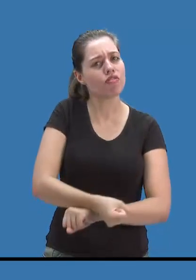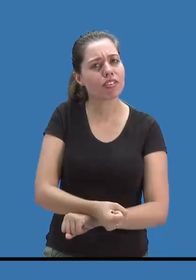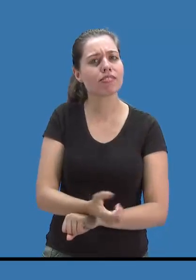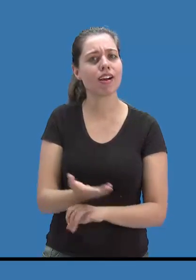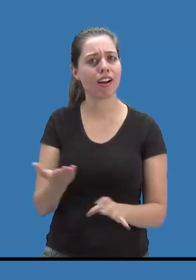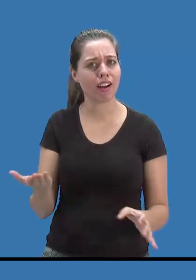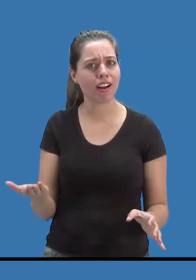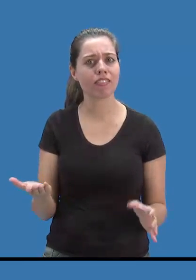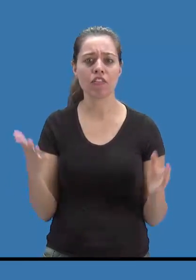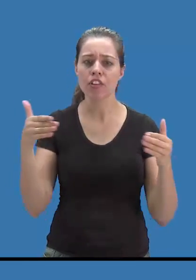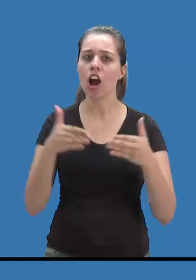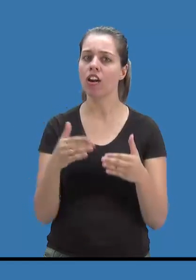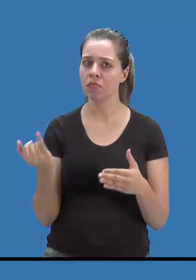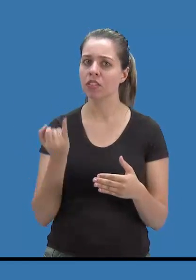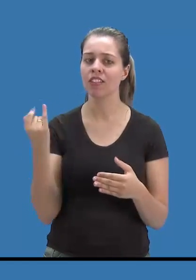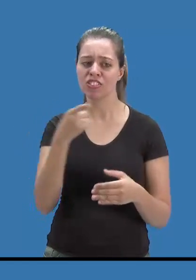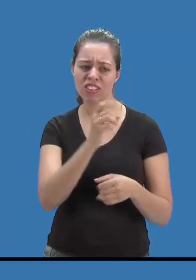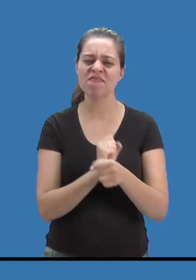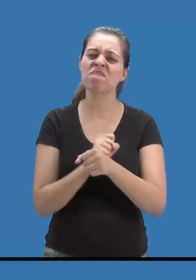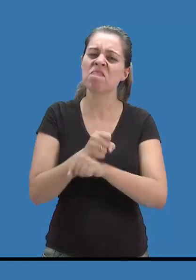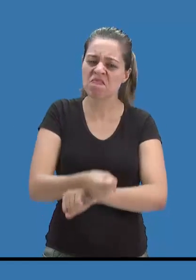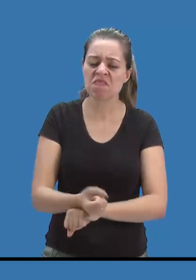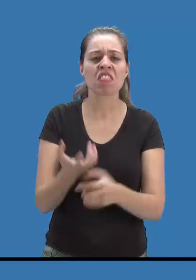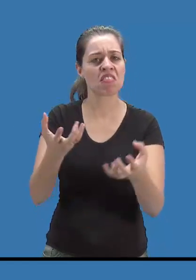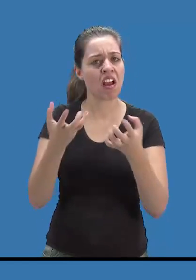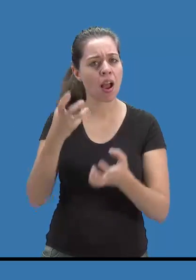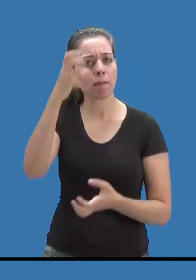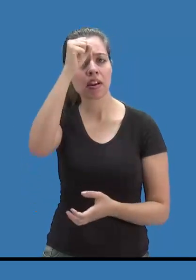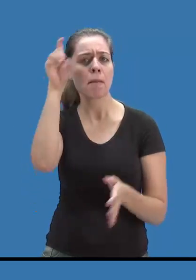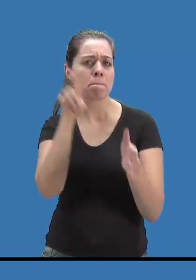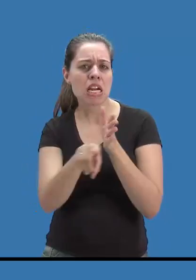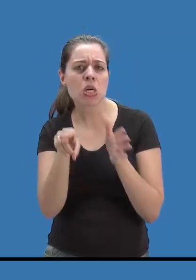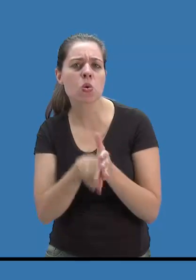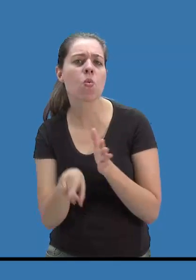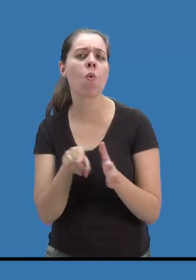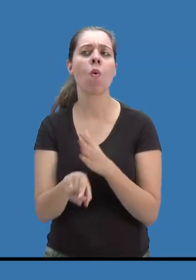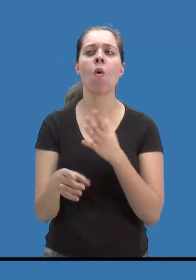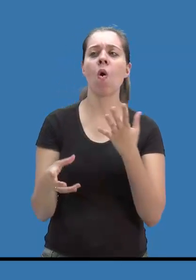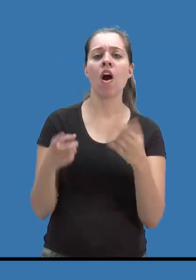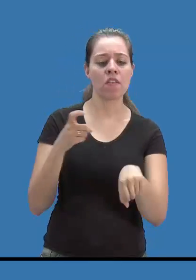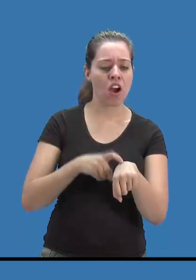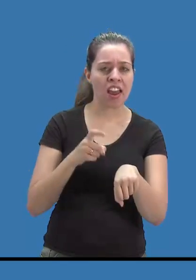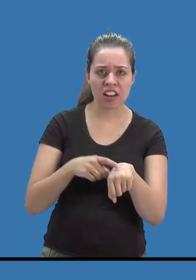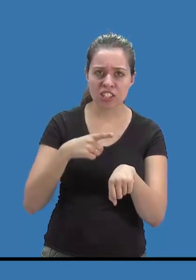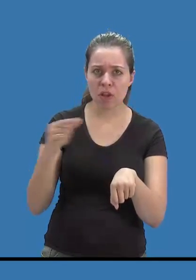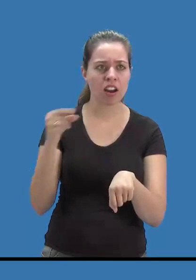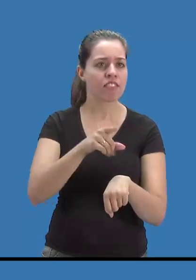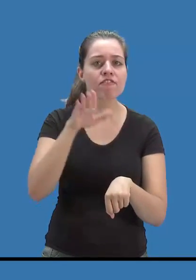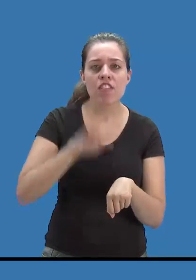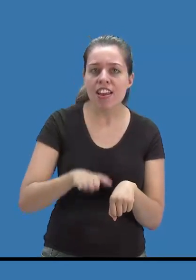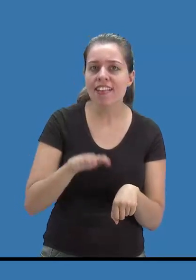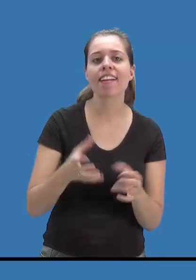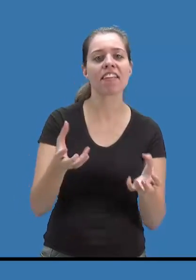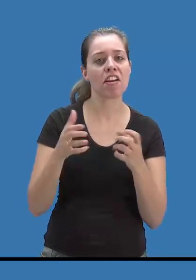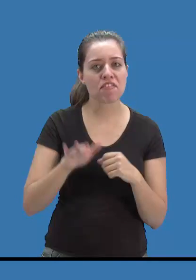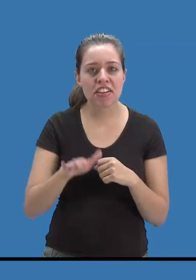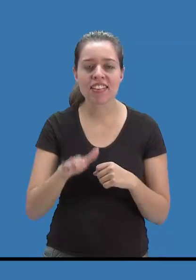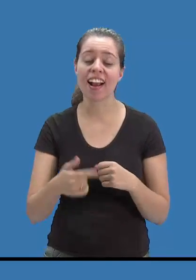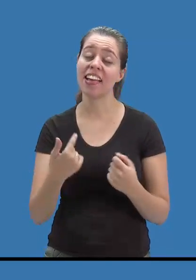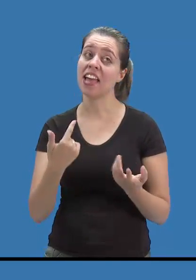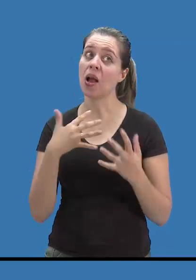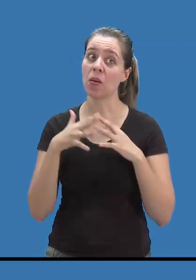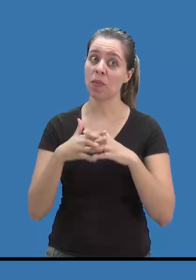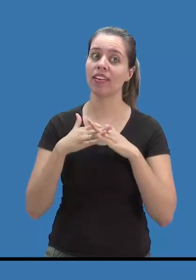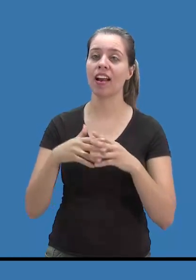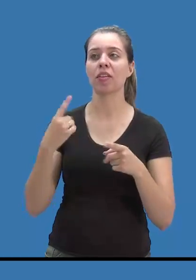Realmente são alunos que se dedicam ao máximo e, assim, querem aprender, perguntam, questionam, dá horário de ir embora, eles querem continuar aqui. É até